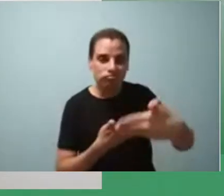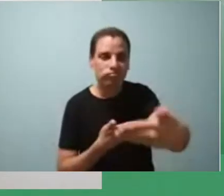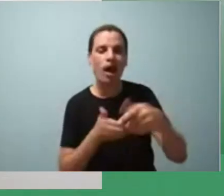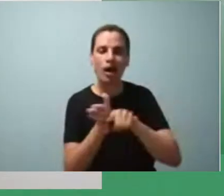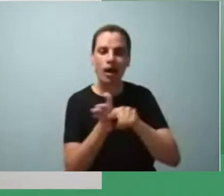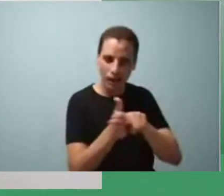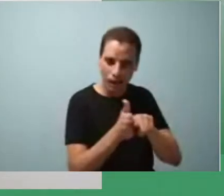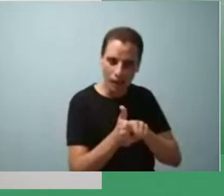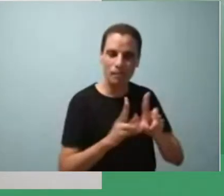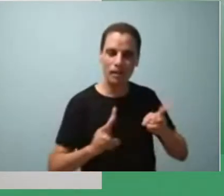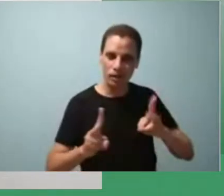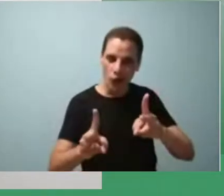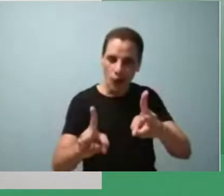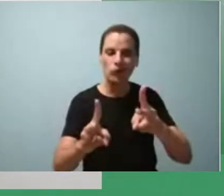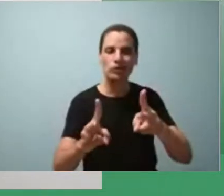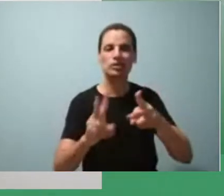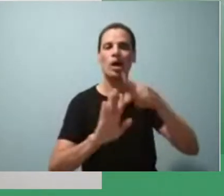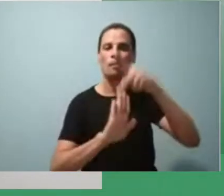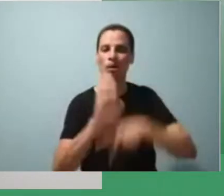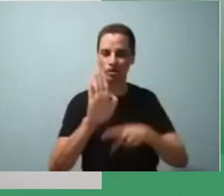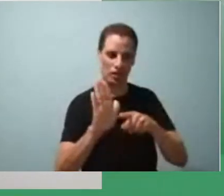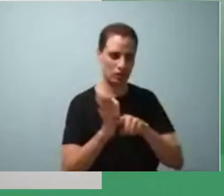projeto de pesquisa.